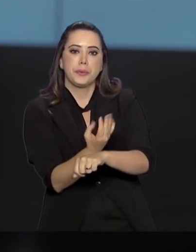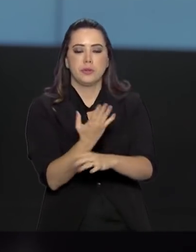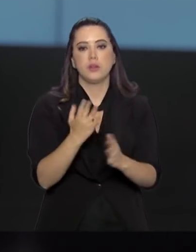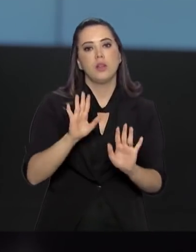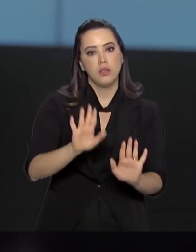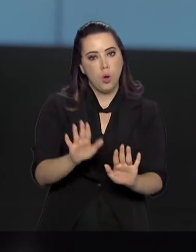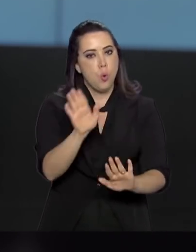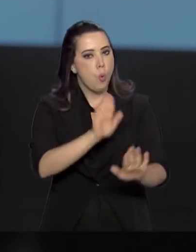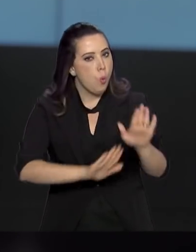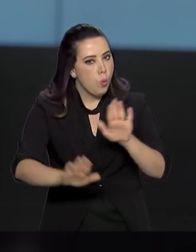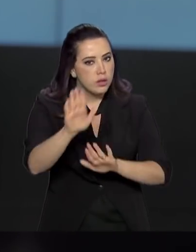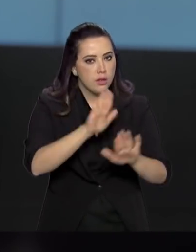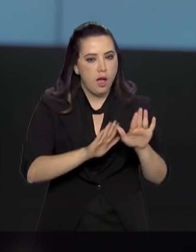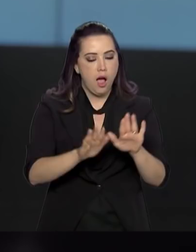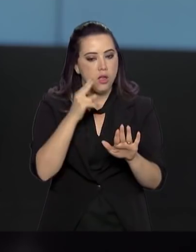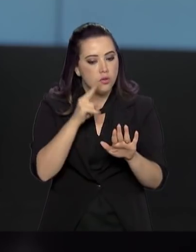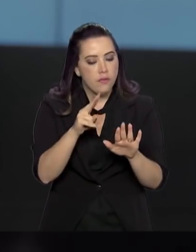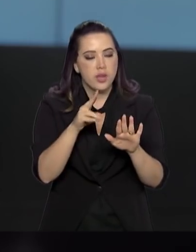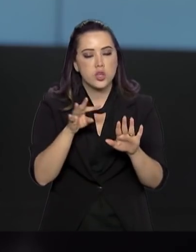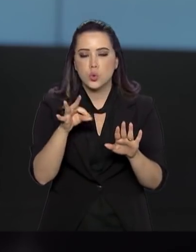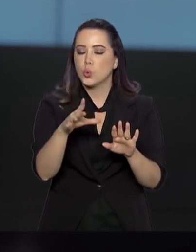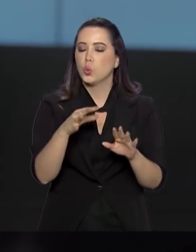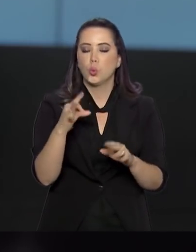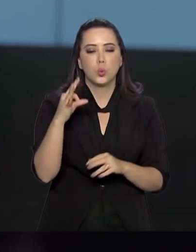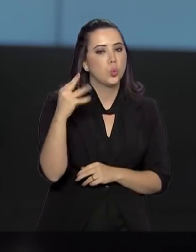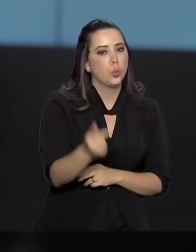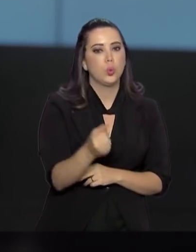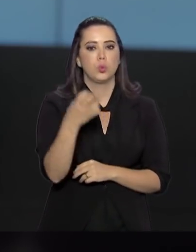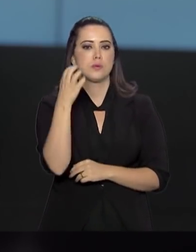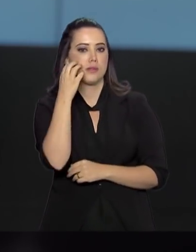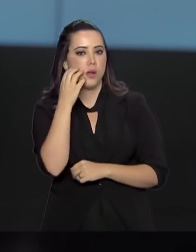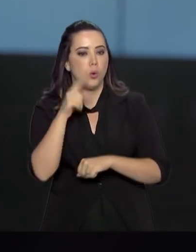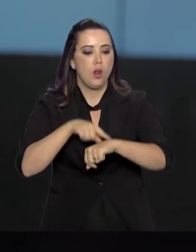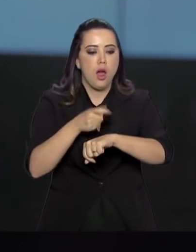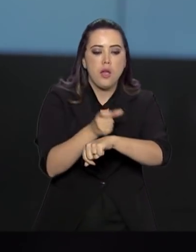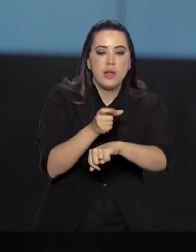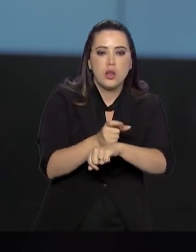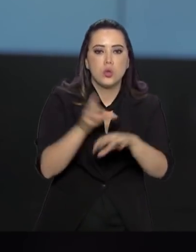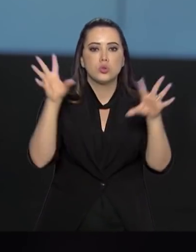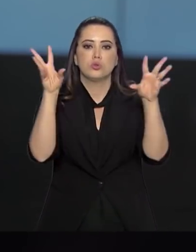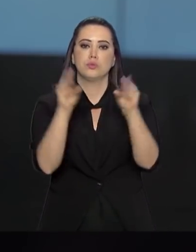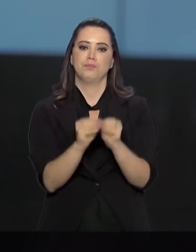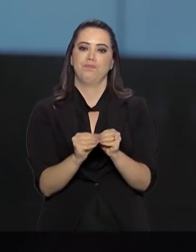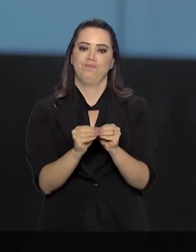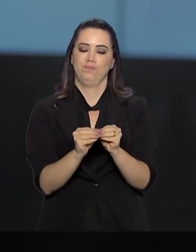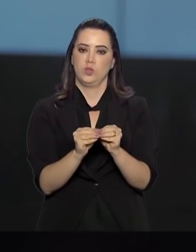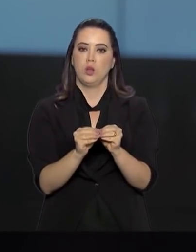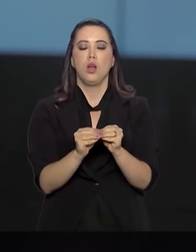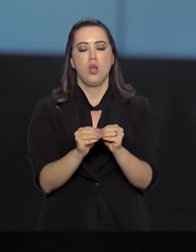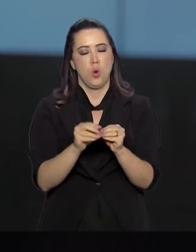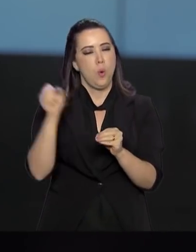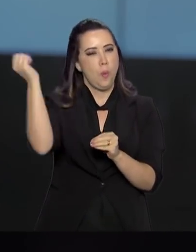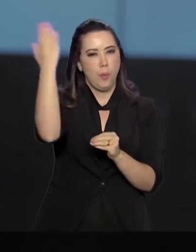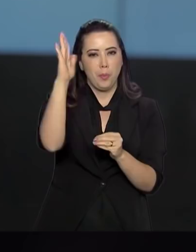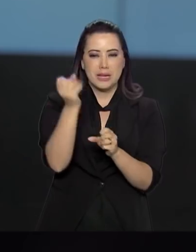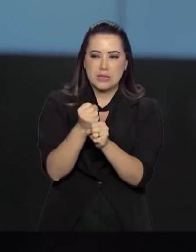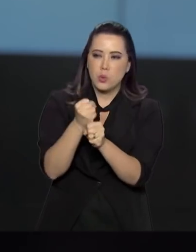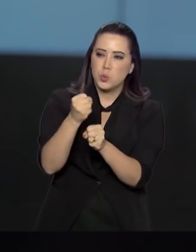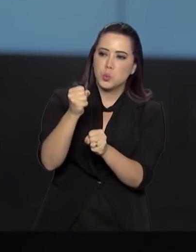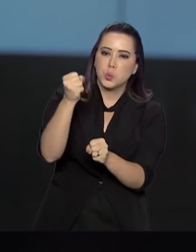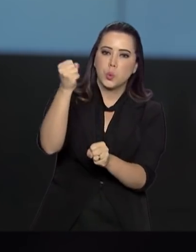isso, confira tudo e mantenha o celular e o seu relógio desligados. Devido à extensão territorial do Brasil,